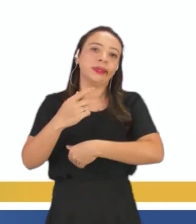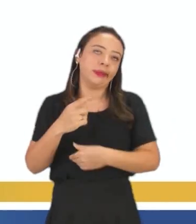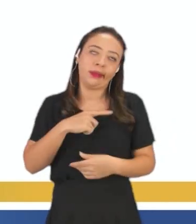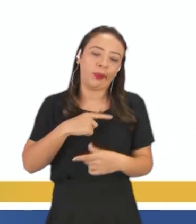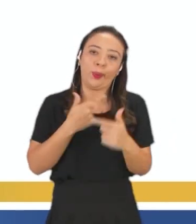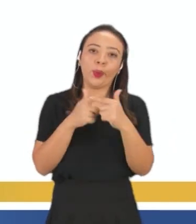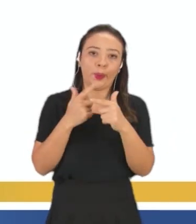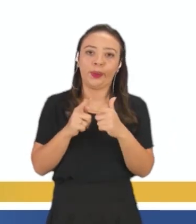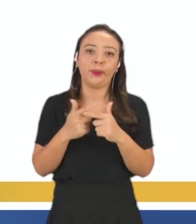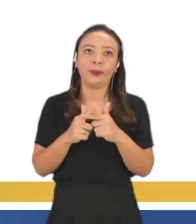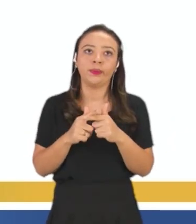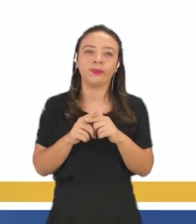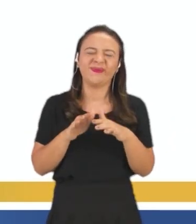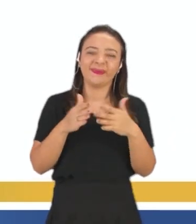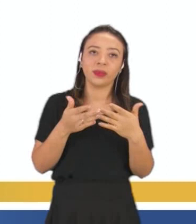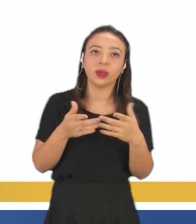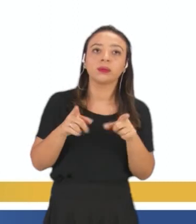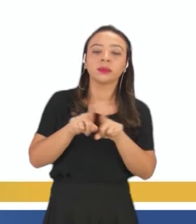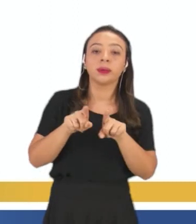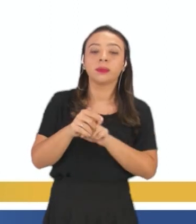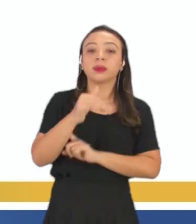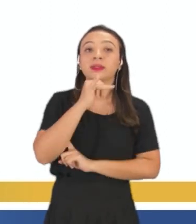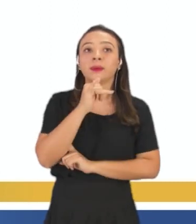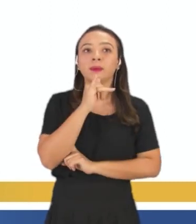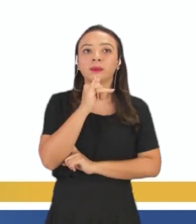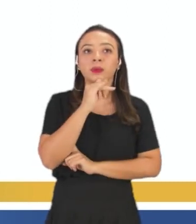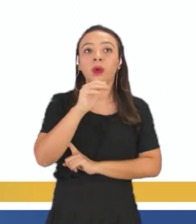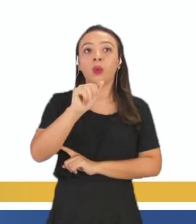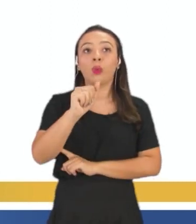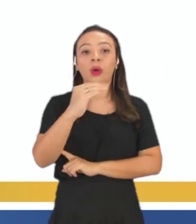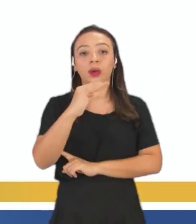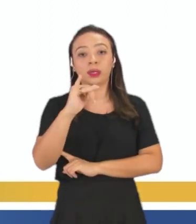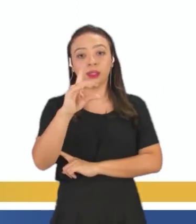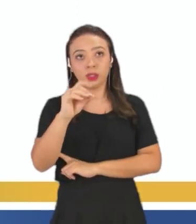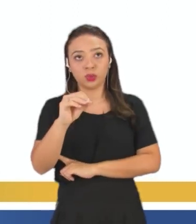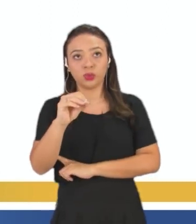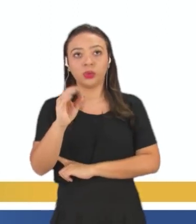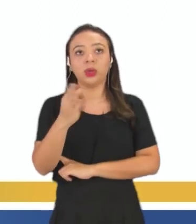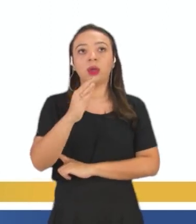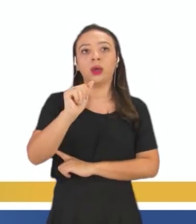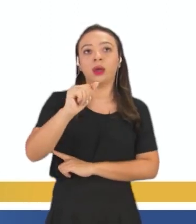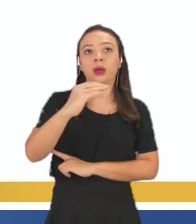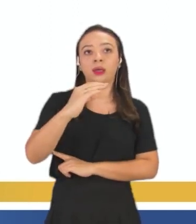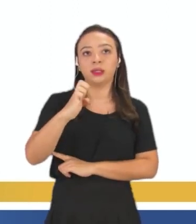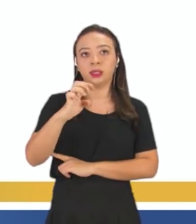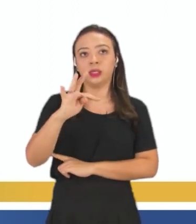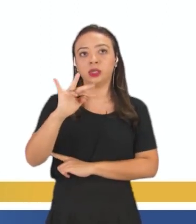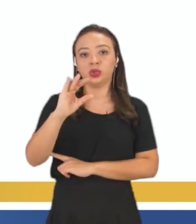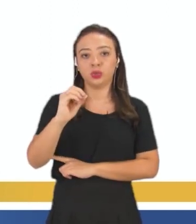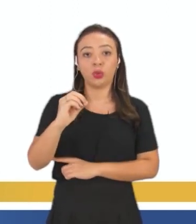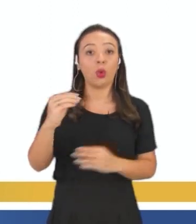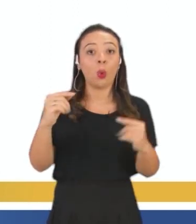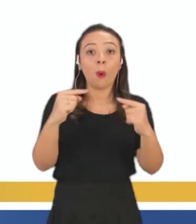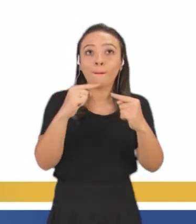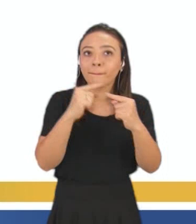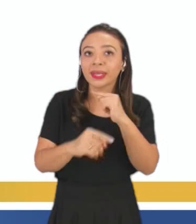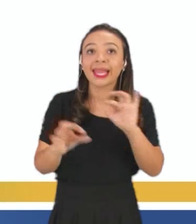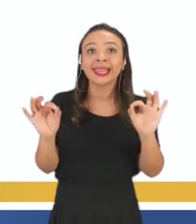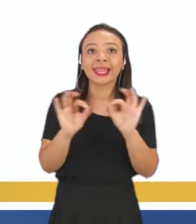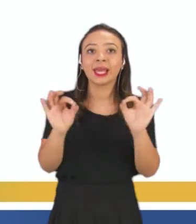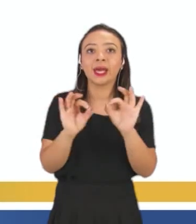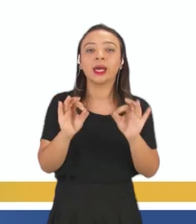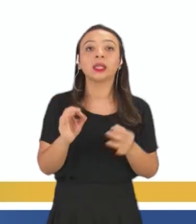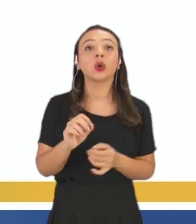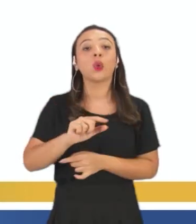acidente. Então, eu estou seguindo alguns exemplos. O ácido acético, ele é incompatível com o ácido nítrico, peróxidos